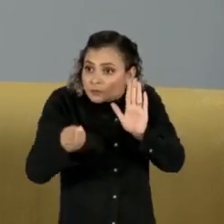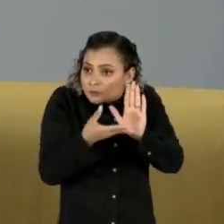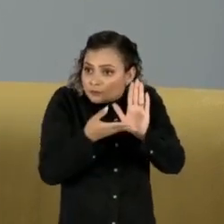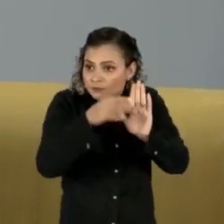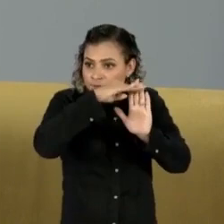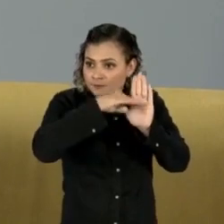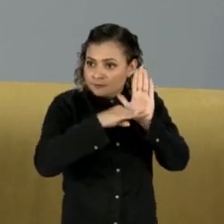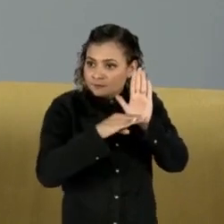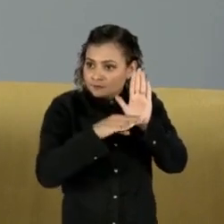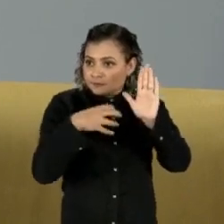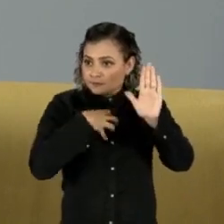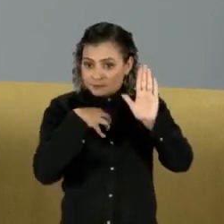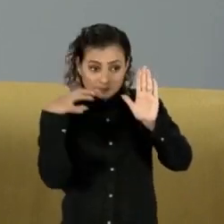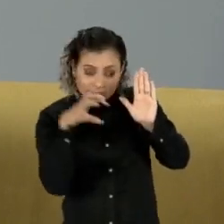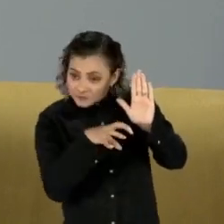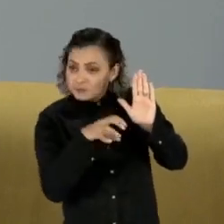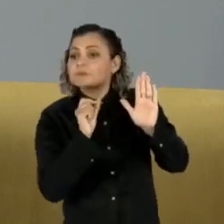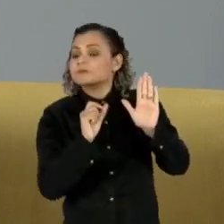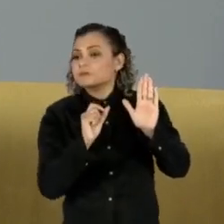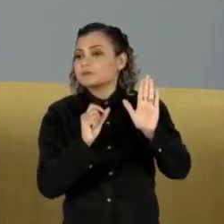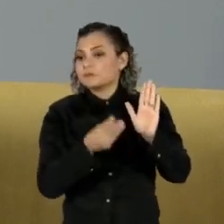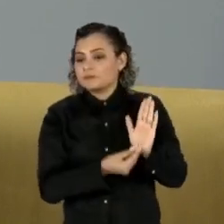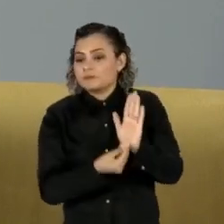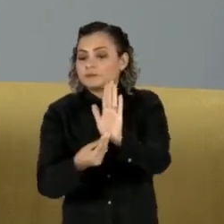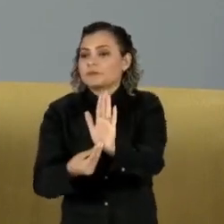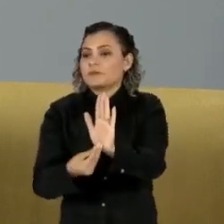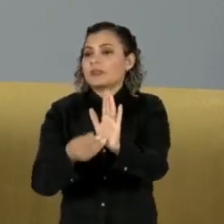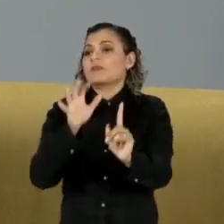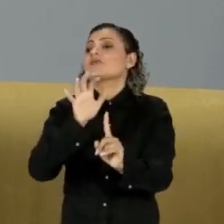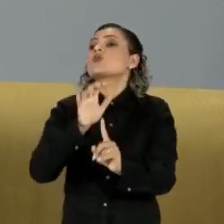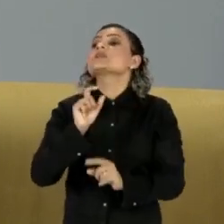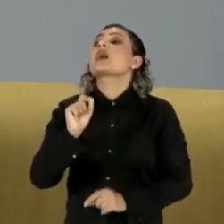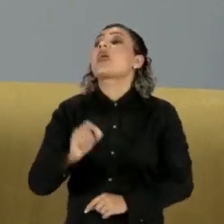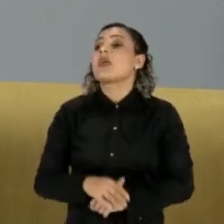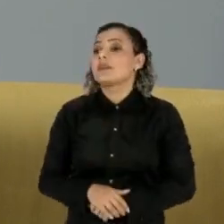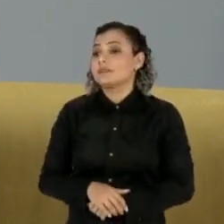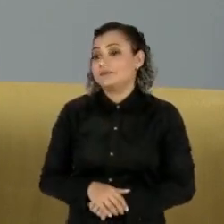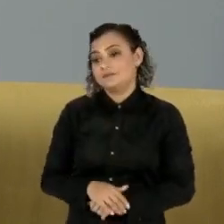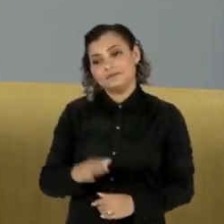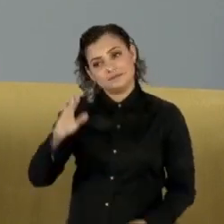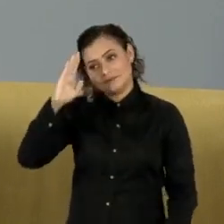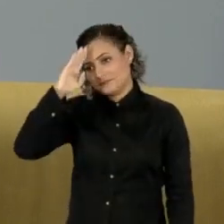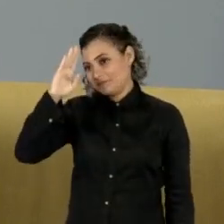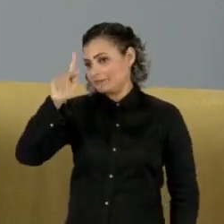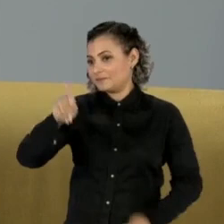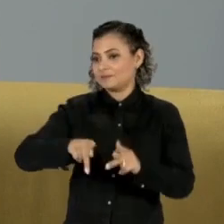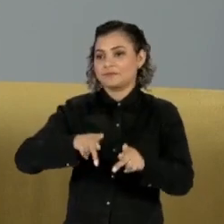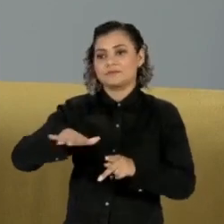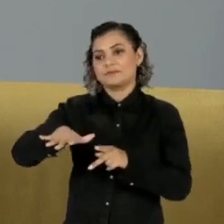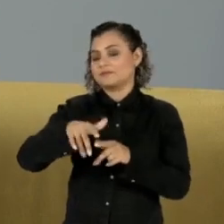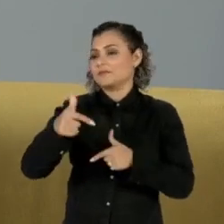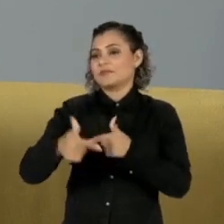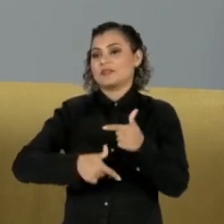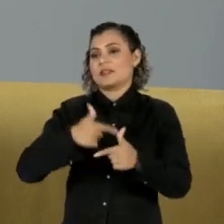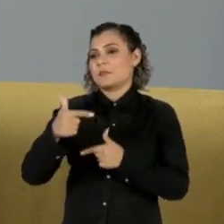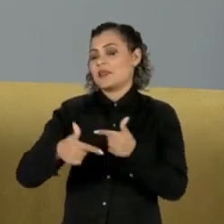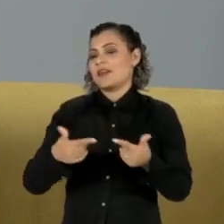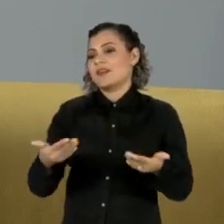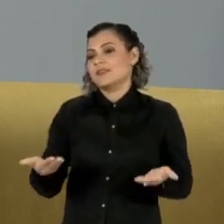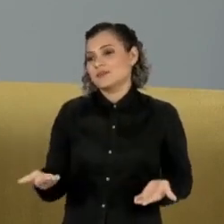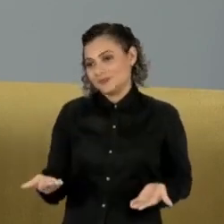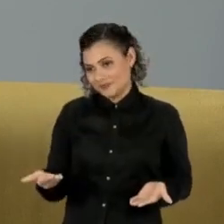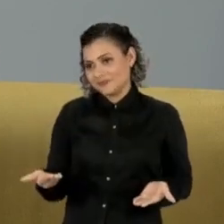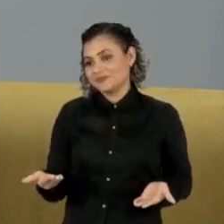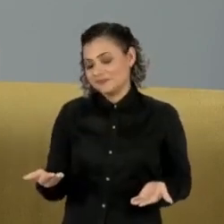construída, da maneira em que ela é encaminhada, ela vai afetar a quem? Especialmente, as pessoas que estão na base dessa pirâmide